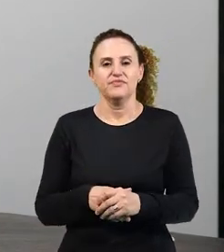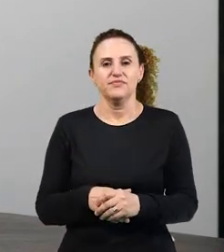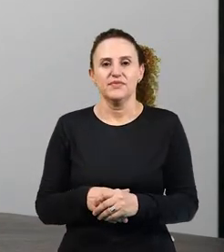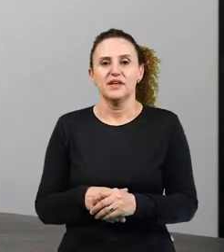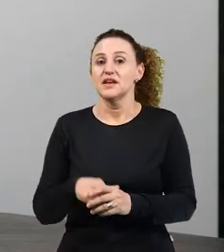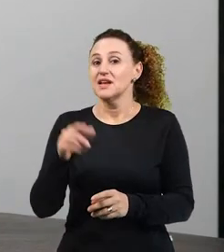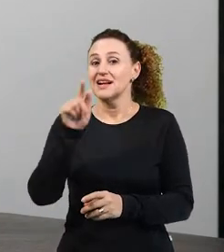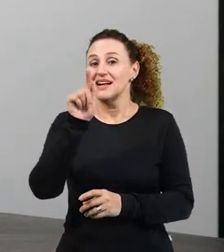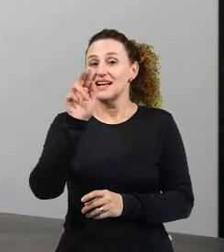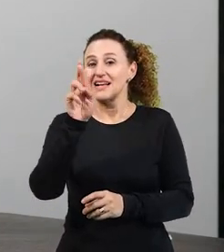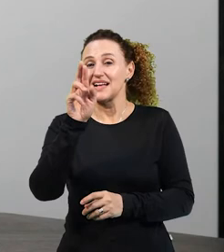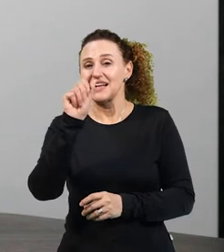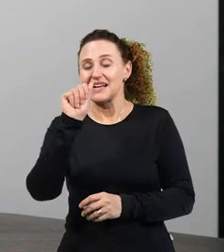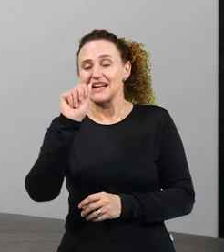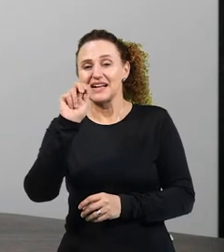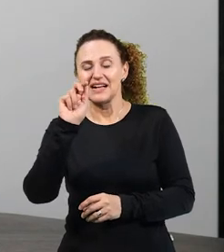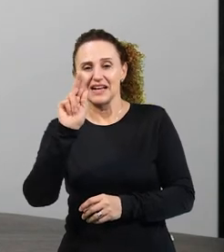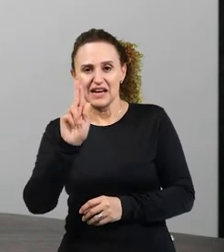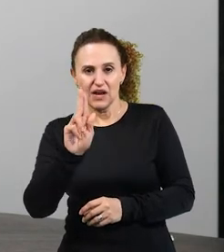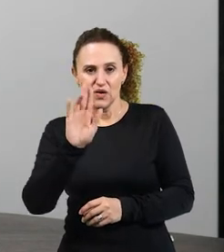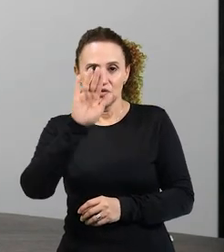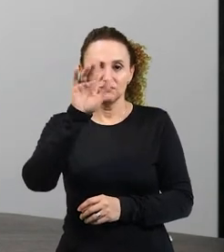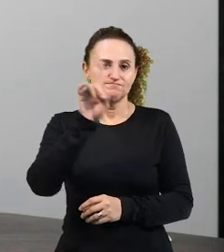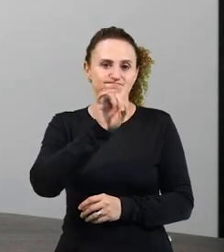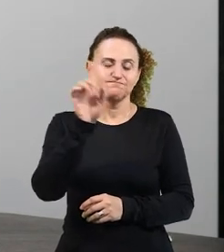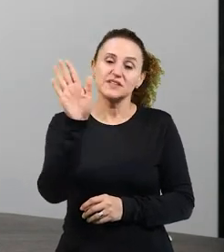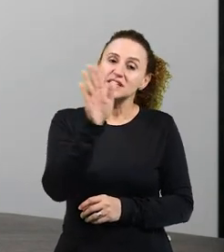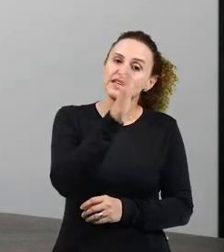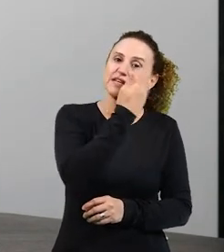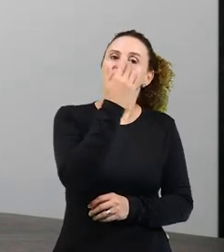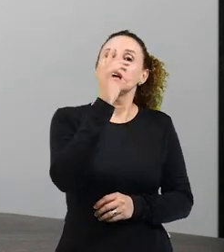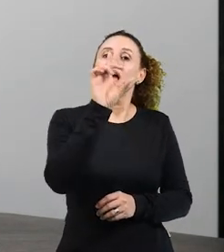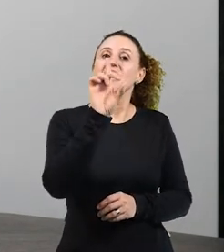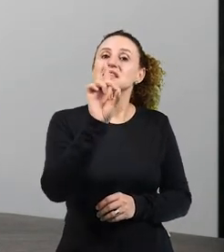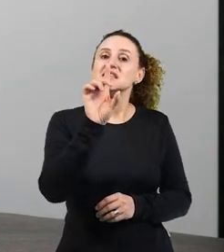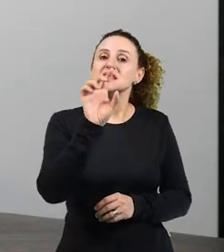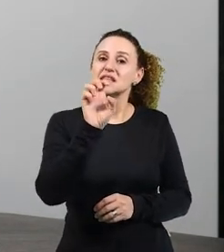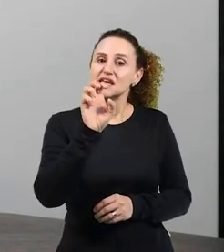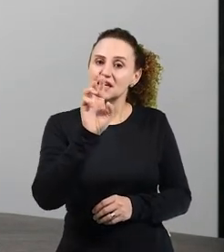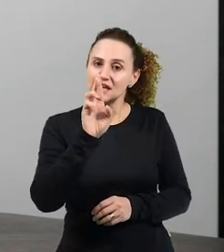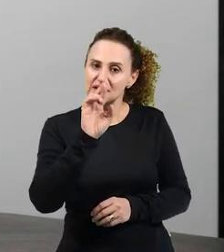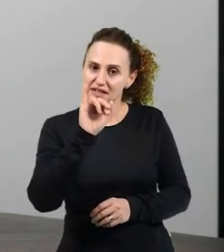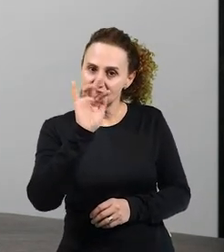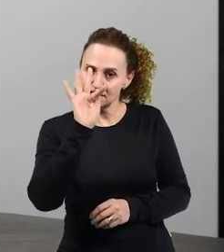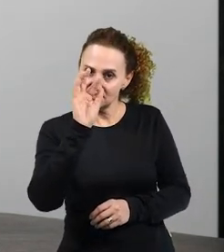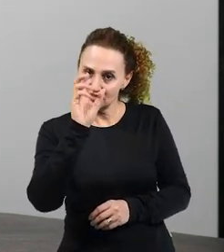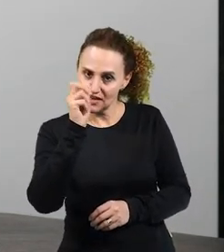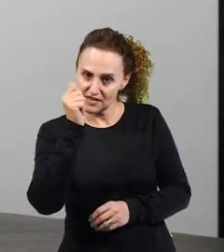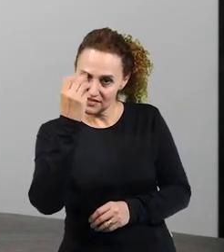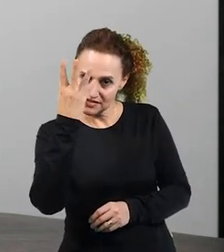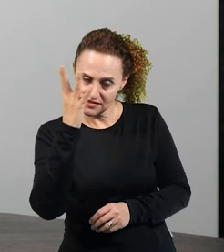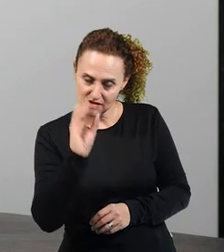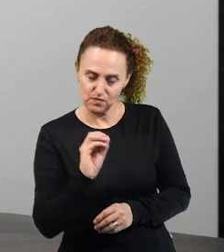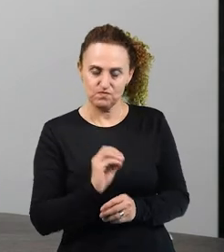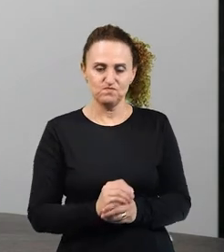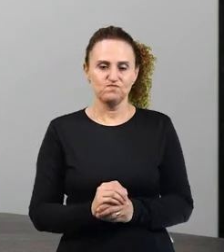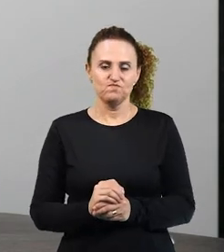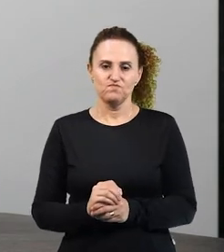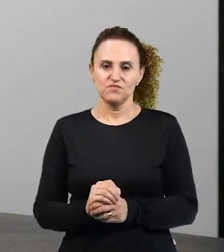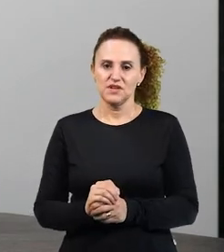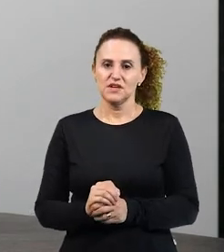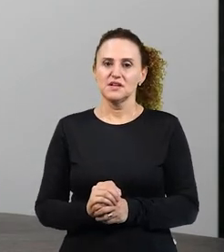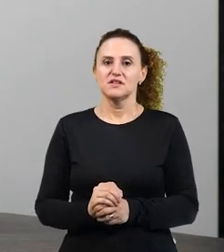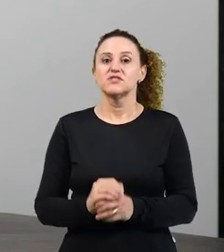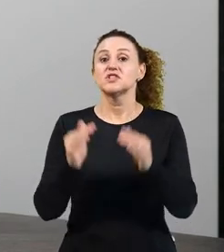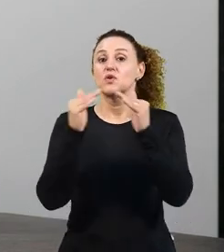derivação, porque a gente acrescenta um sufixo, tá? Então, você concorda em gênero e